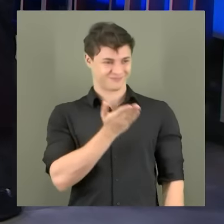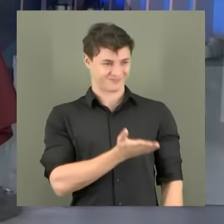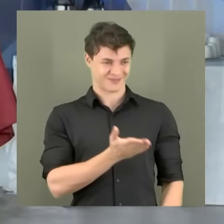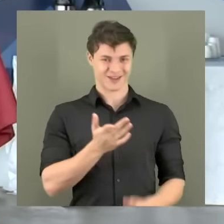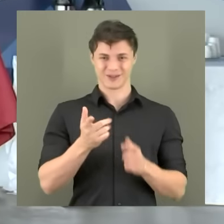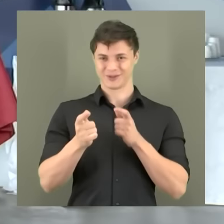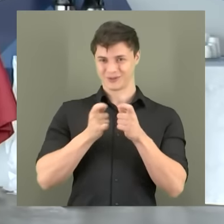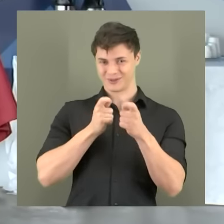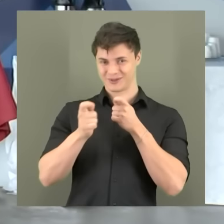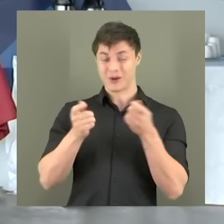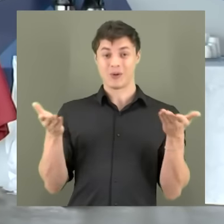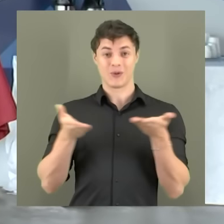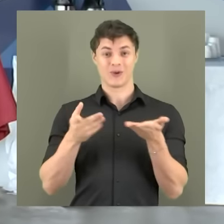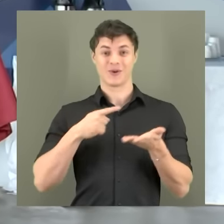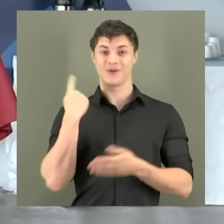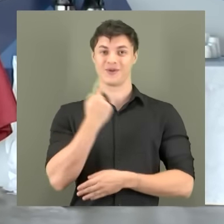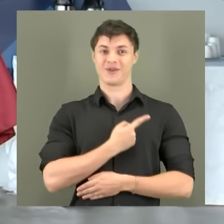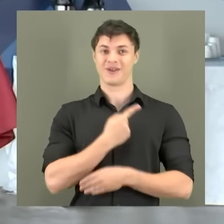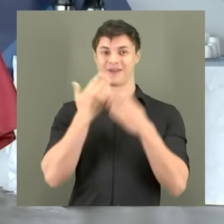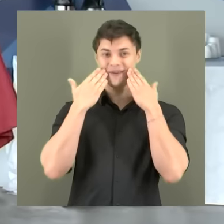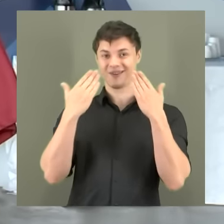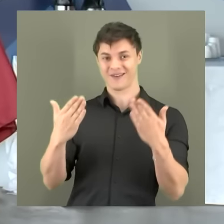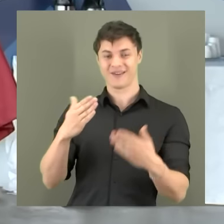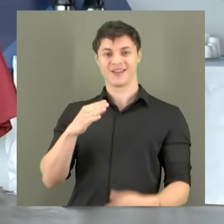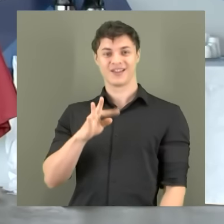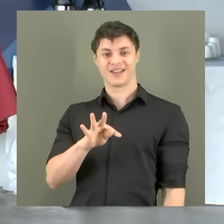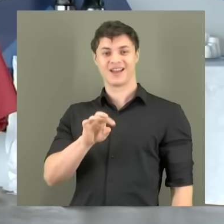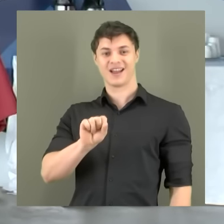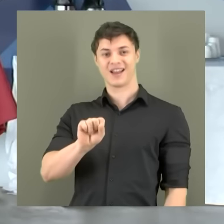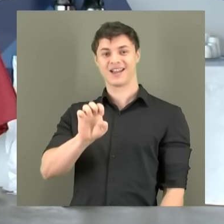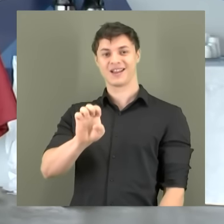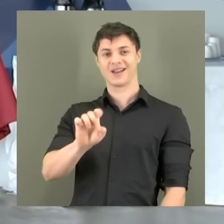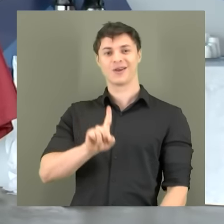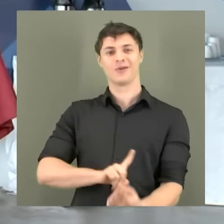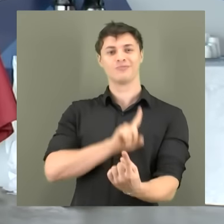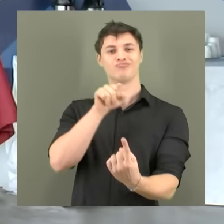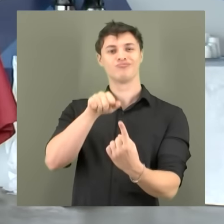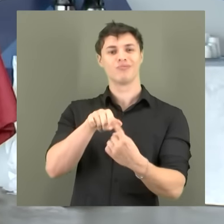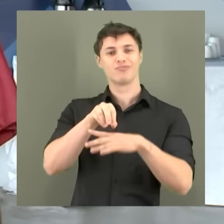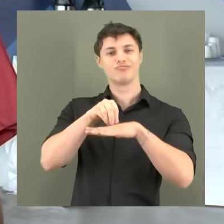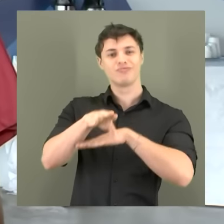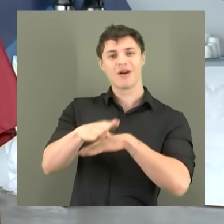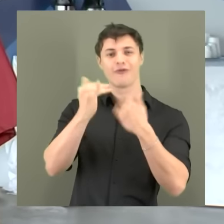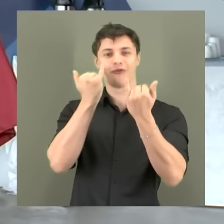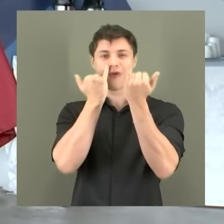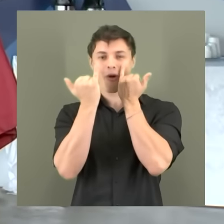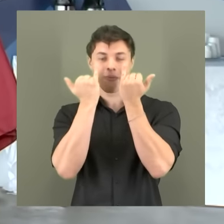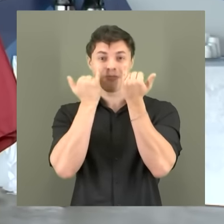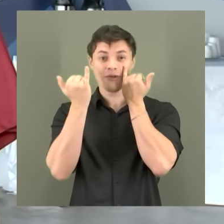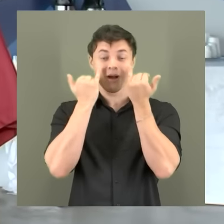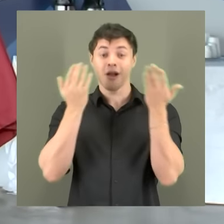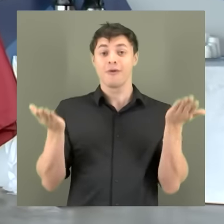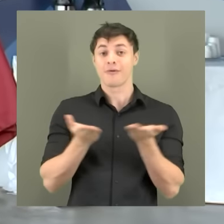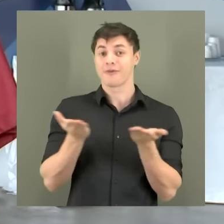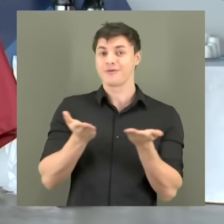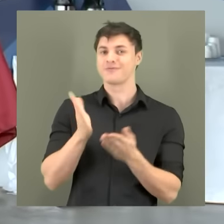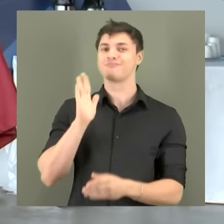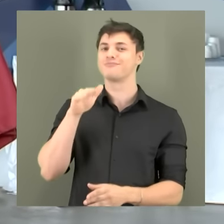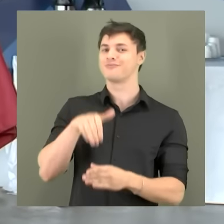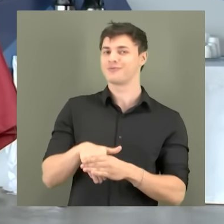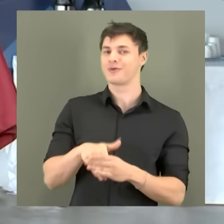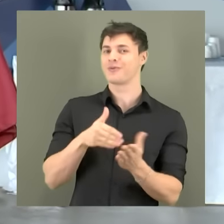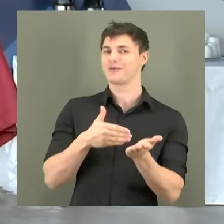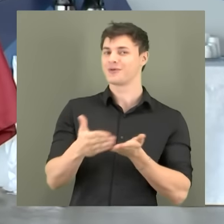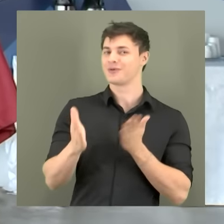Estamos aqui a postos no Tribunal Superior Eleitoral para trazer todas as atualizações dessas eleições que já